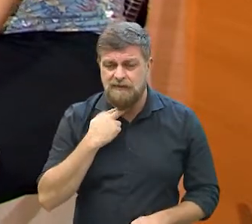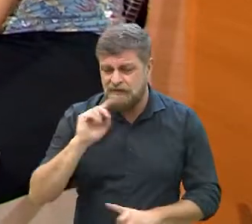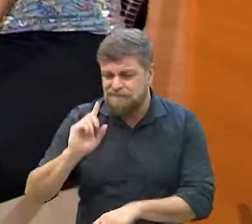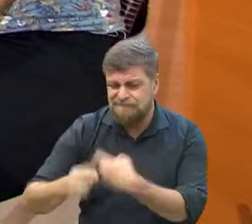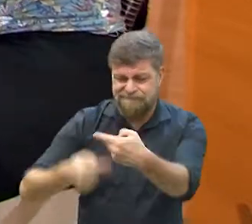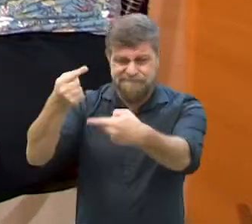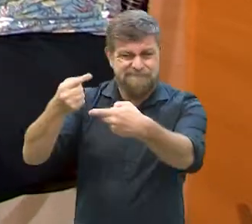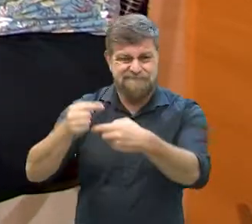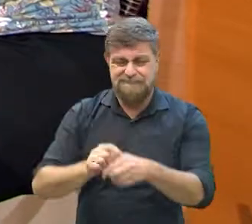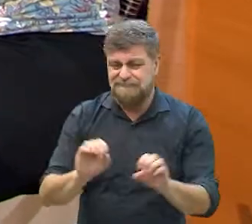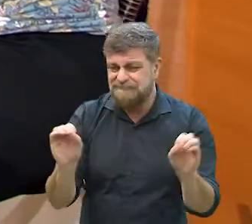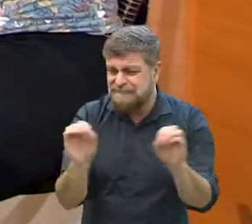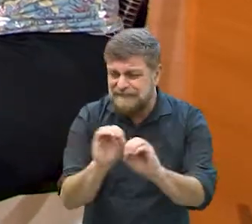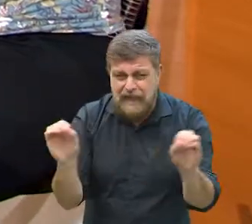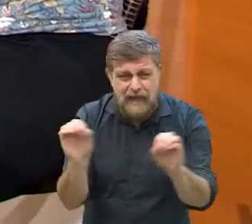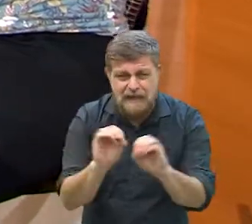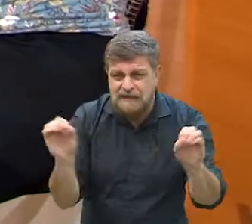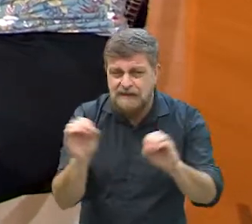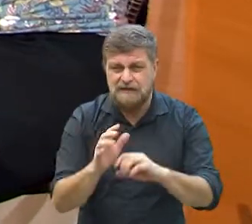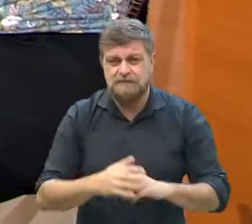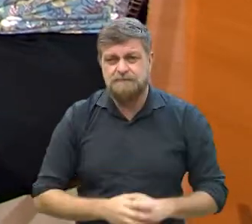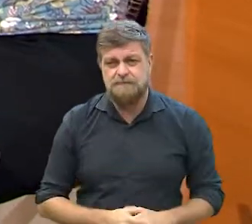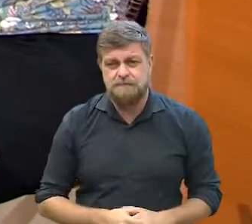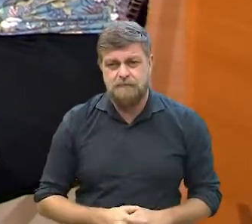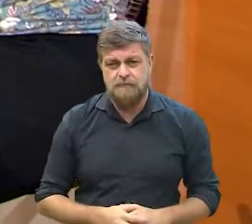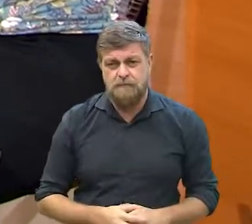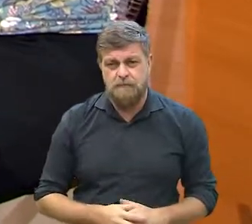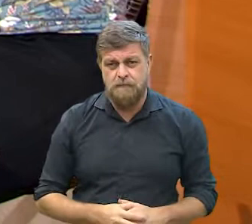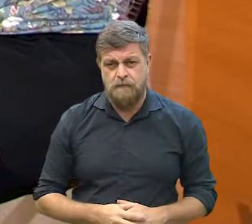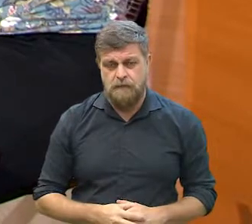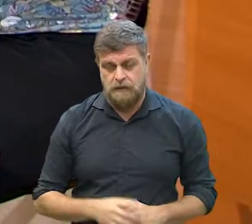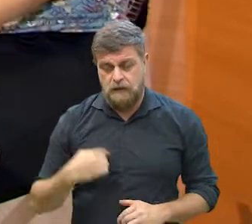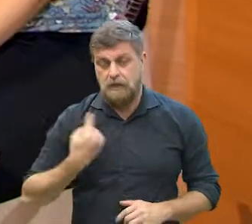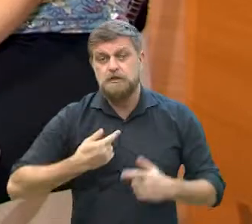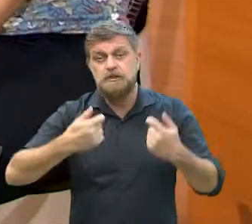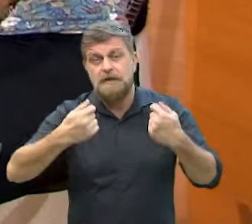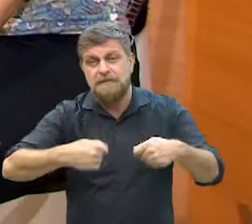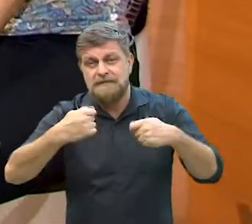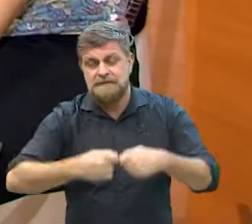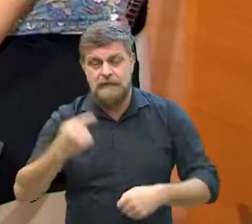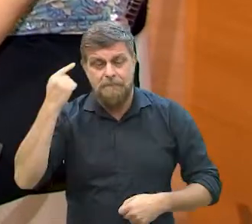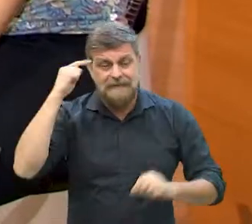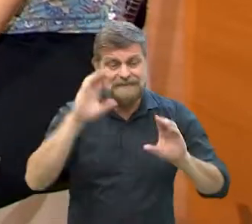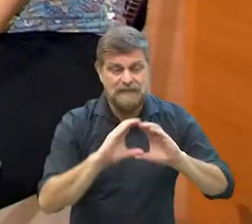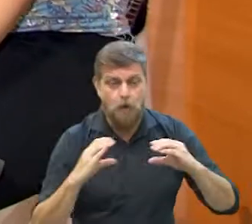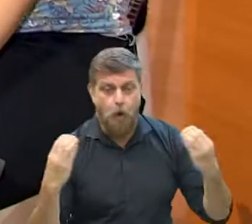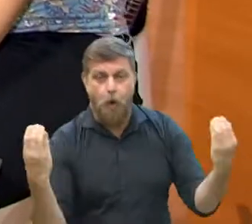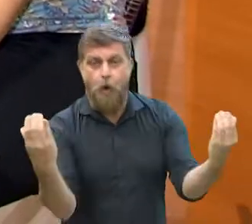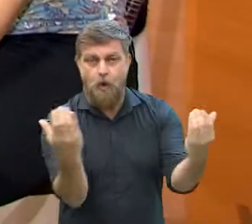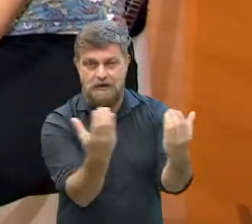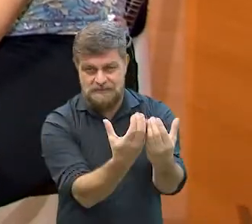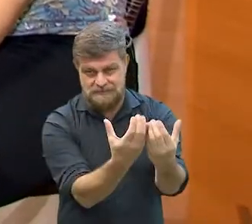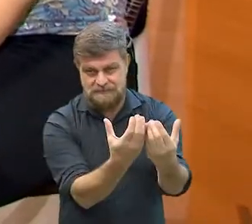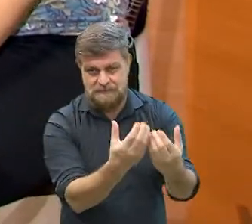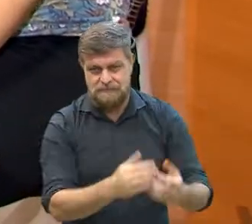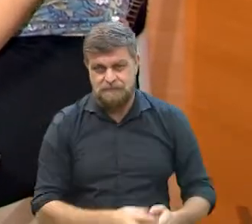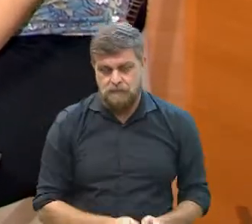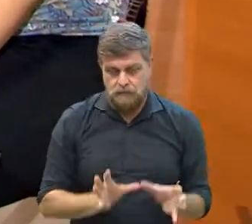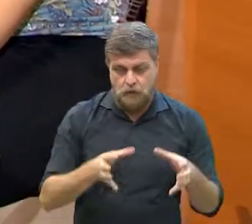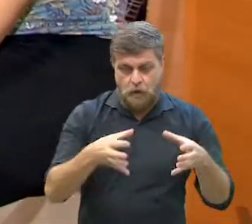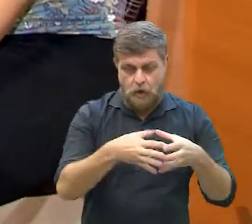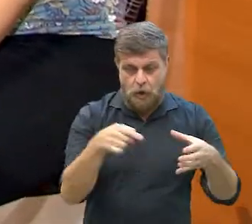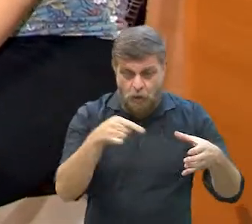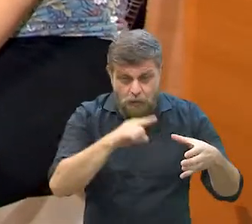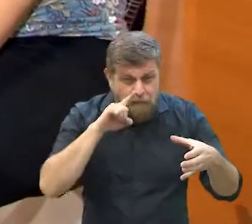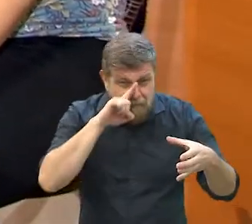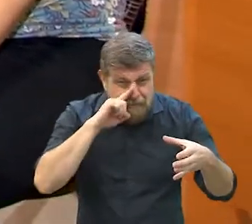resultado abrangente. O que a gente precisa é pensar no coletivo. Então, na medida